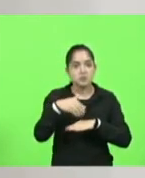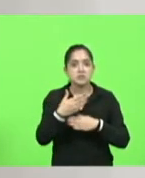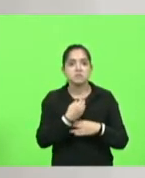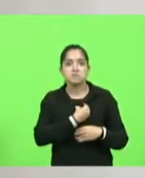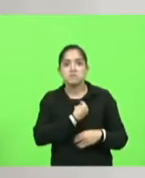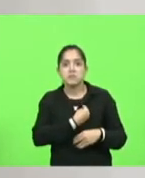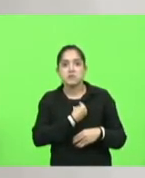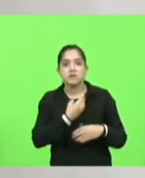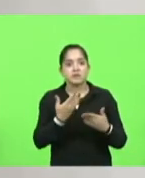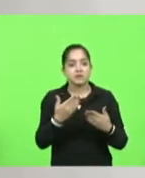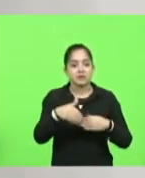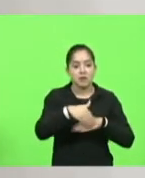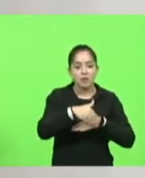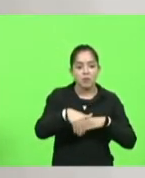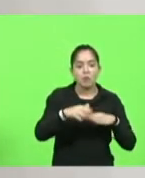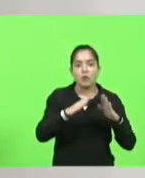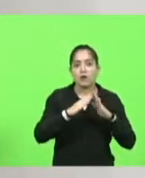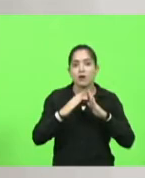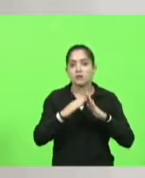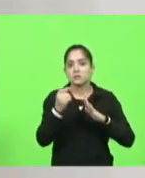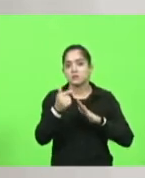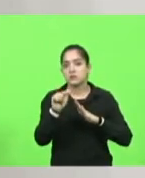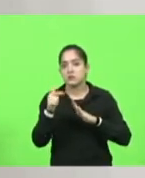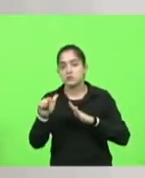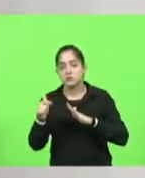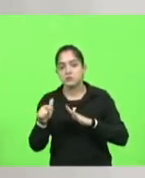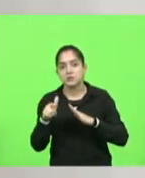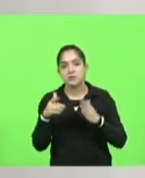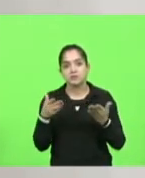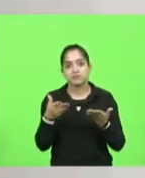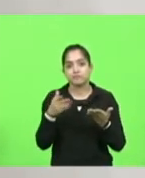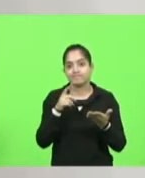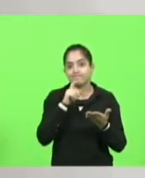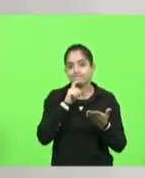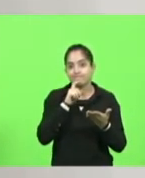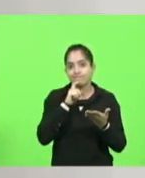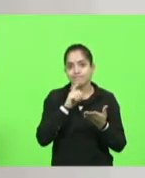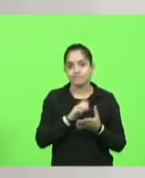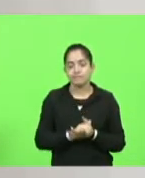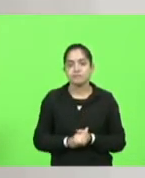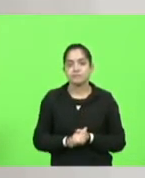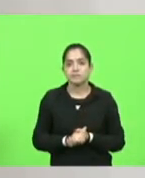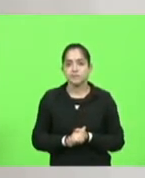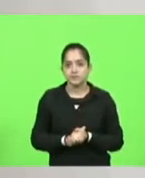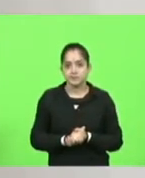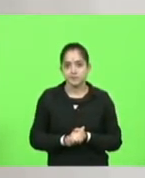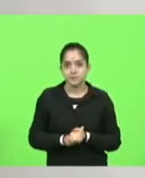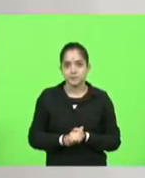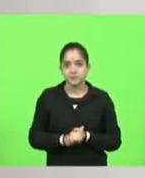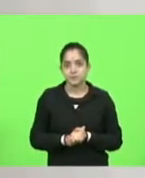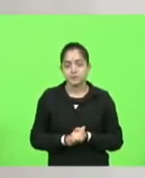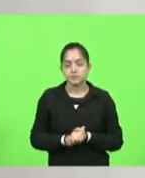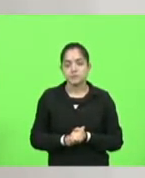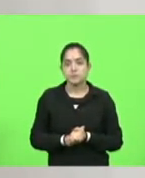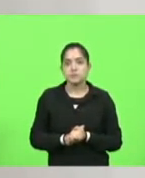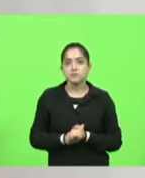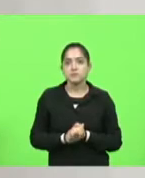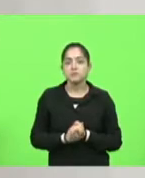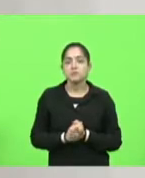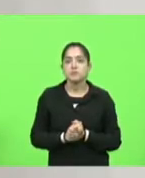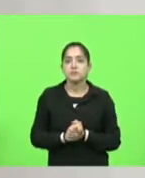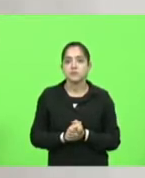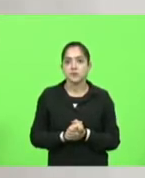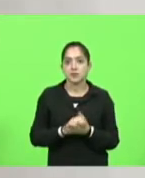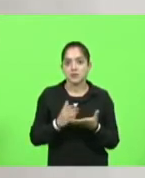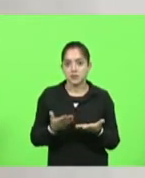deficiência de acolhimento em razão do frio que sofremos. Um minuto deputado para concluir. Obrigada senhor presidente.